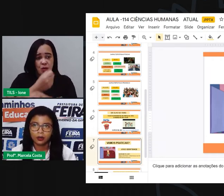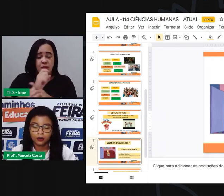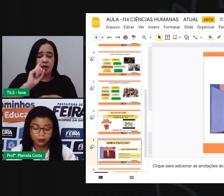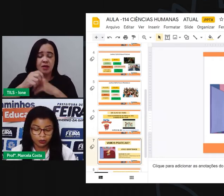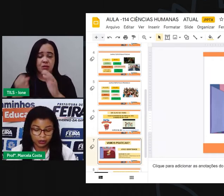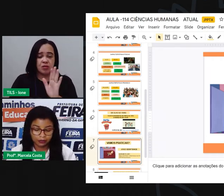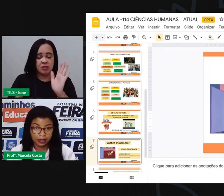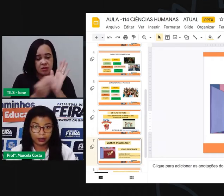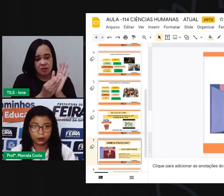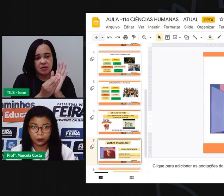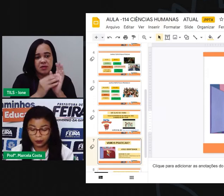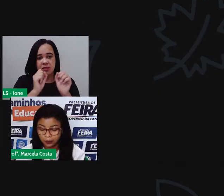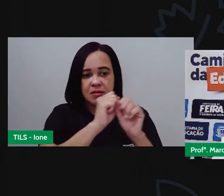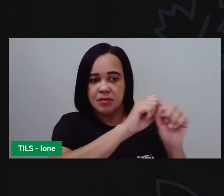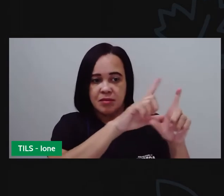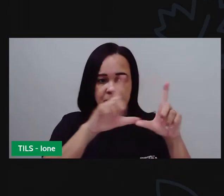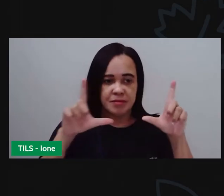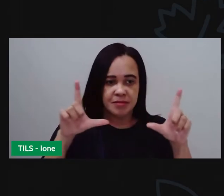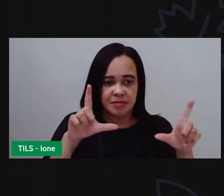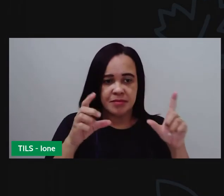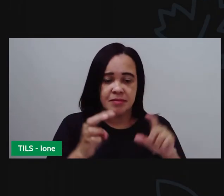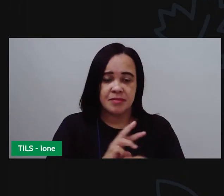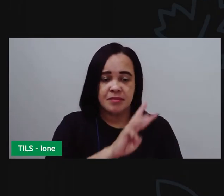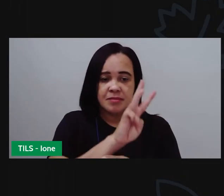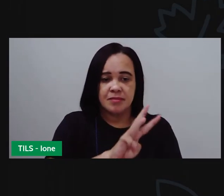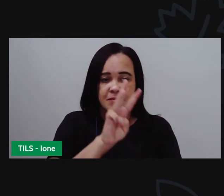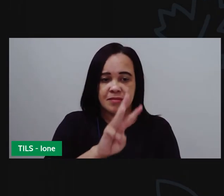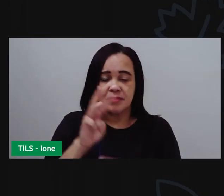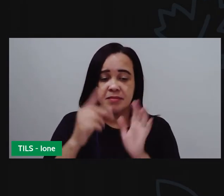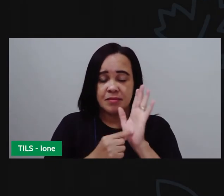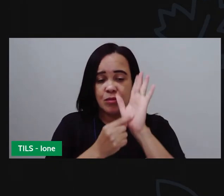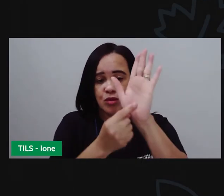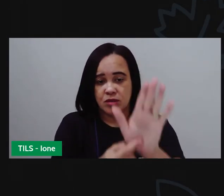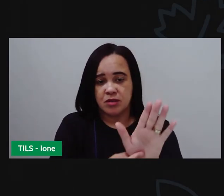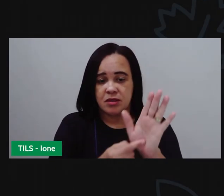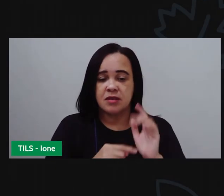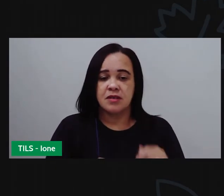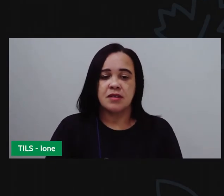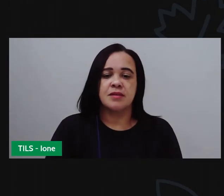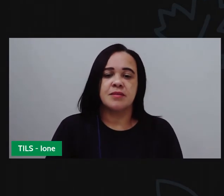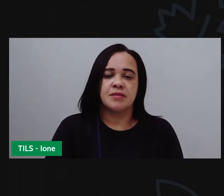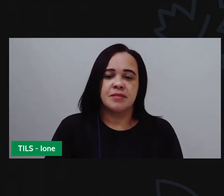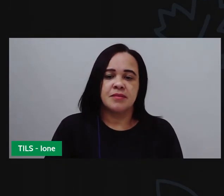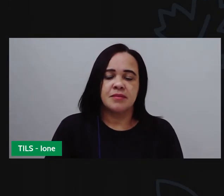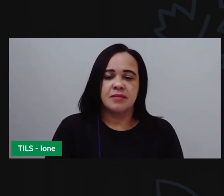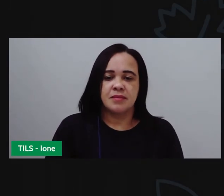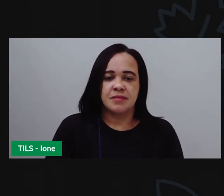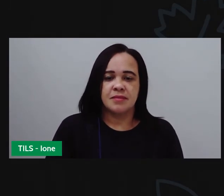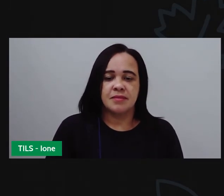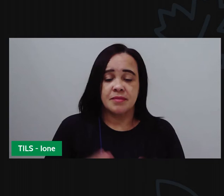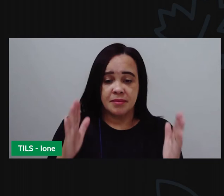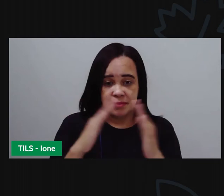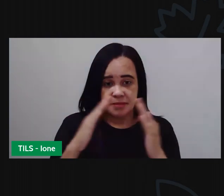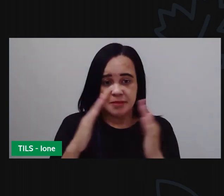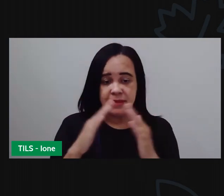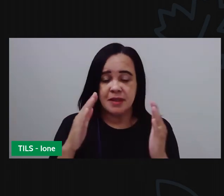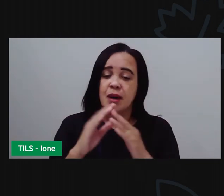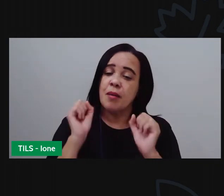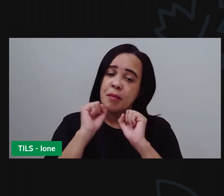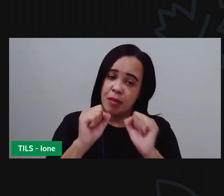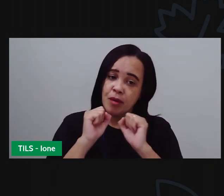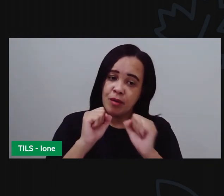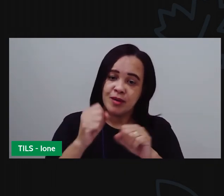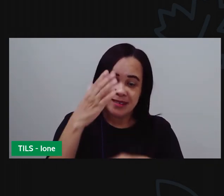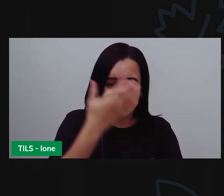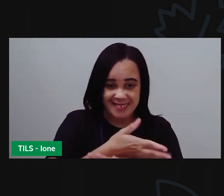no meu navegador para mostrar para vocês e aí em casa você pode